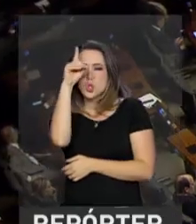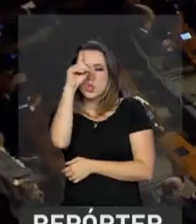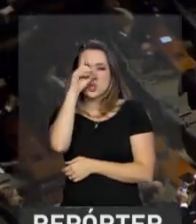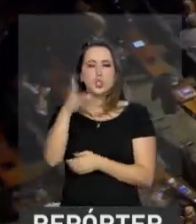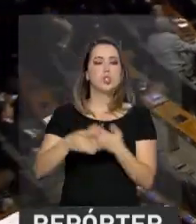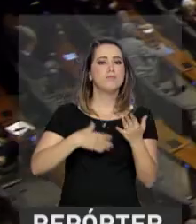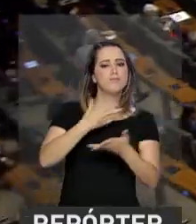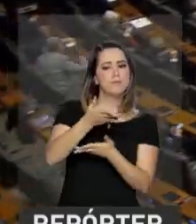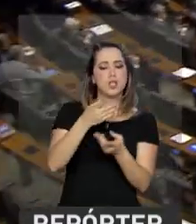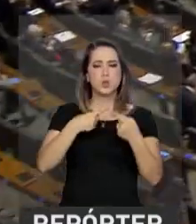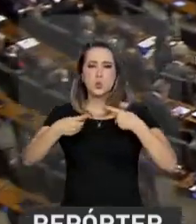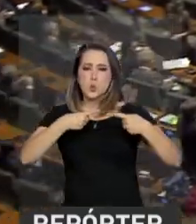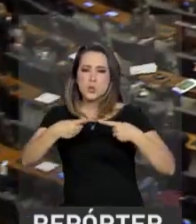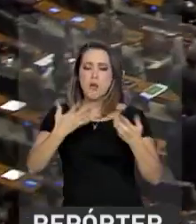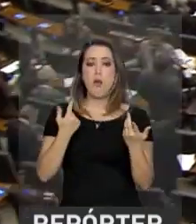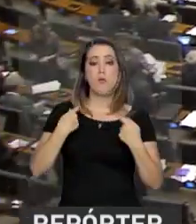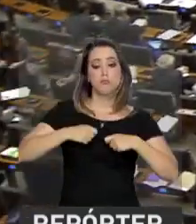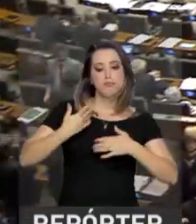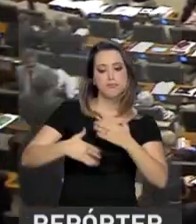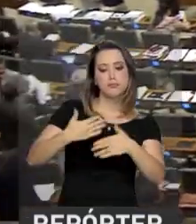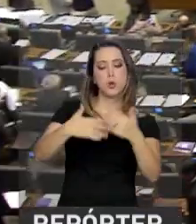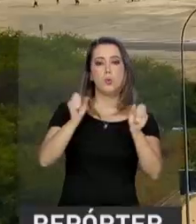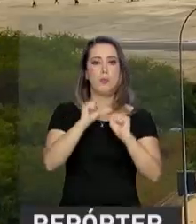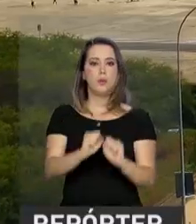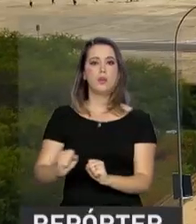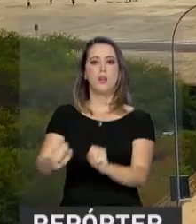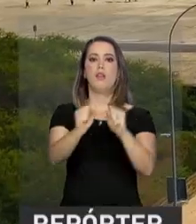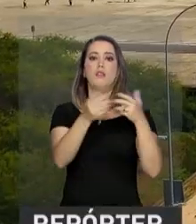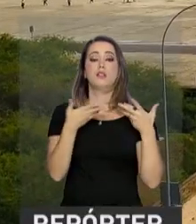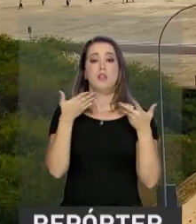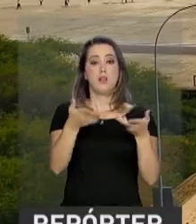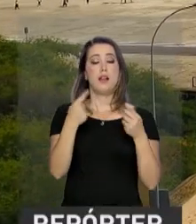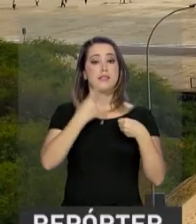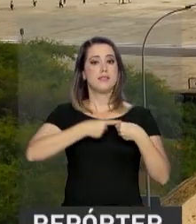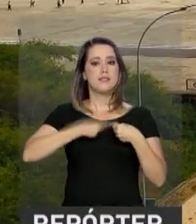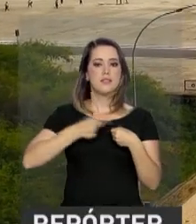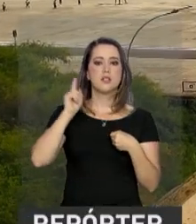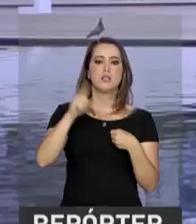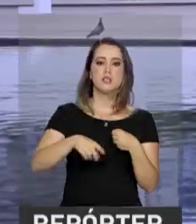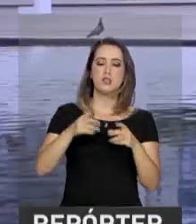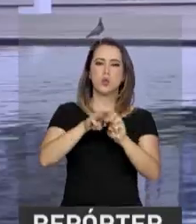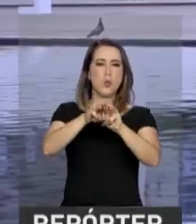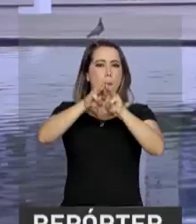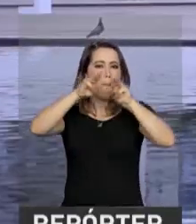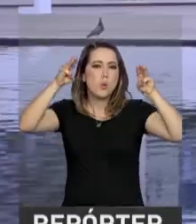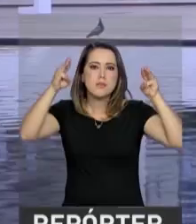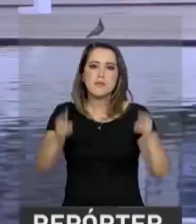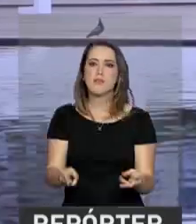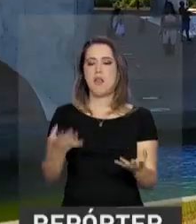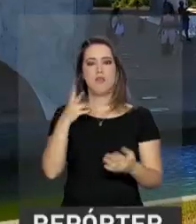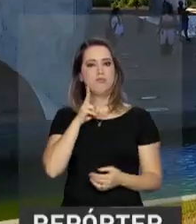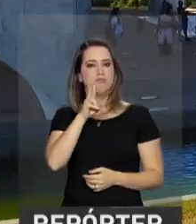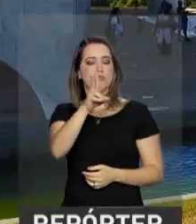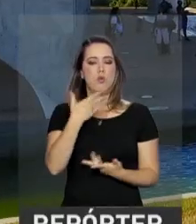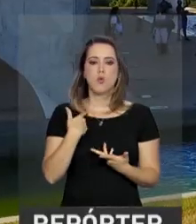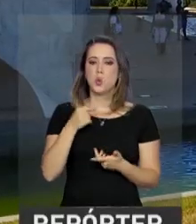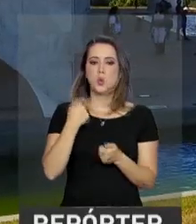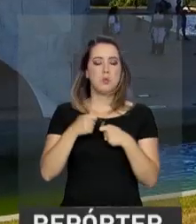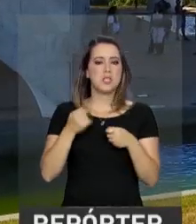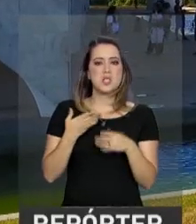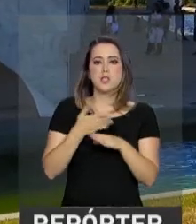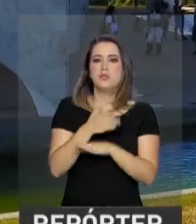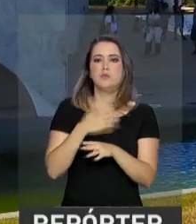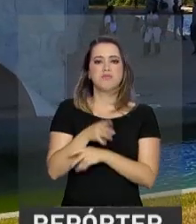dia e das negociações que fazem parte do jogo do poder, a cidade se tornou um grande museu. E quem passeia por aqui não precisa se